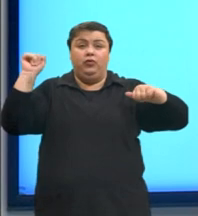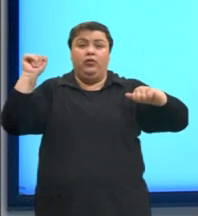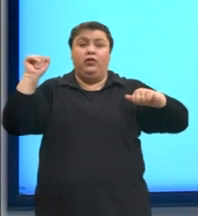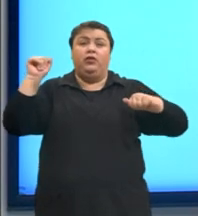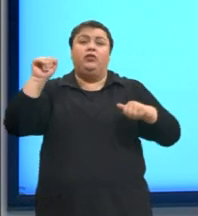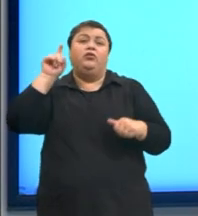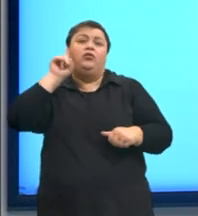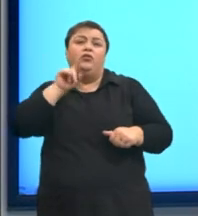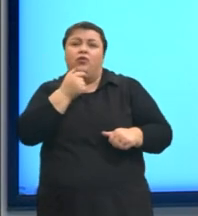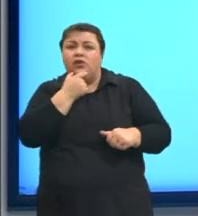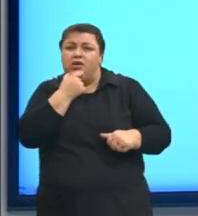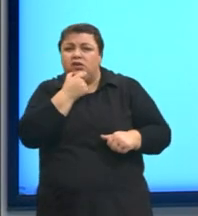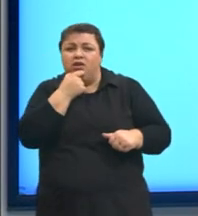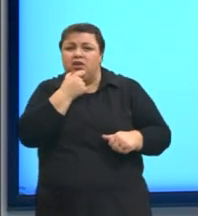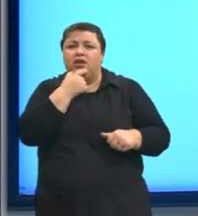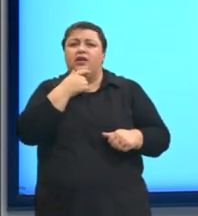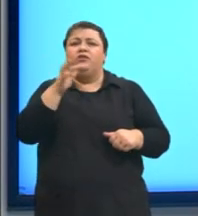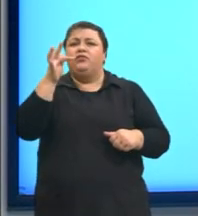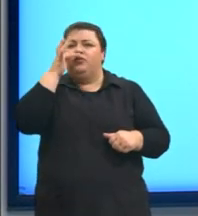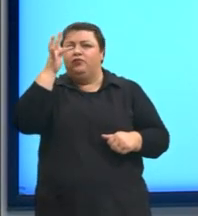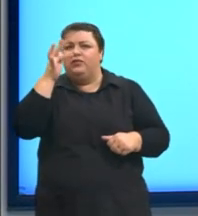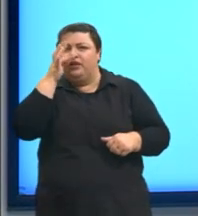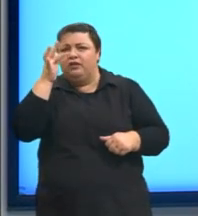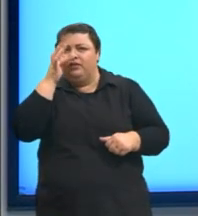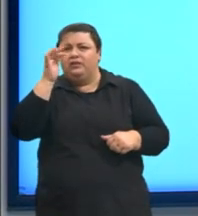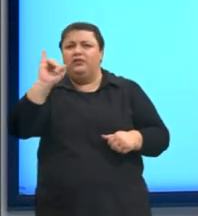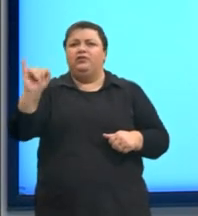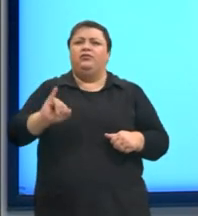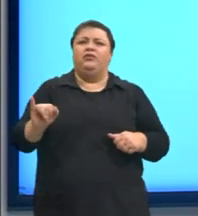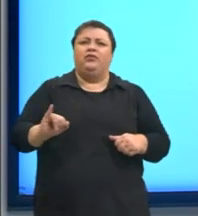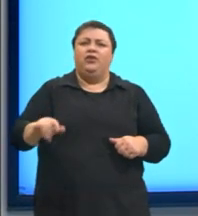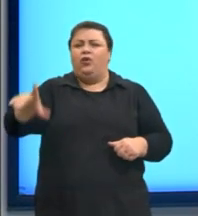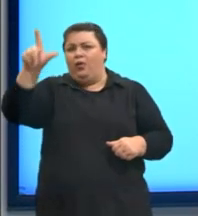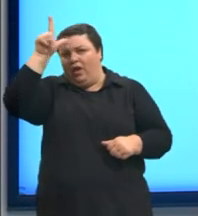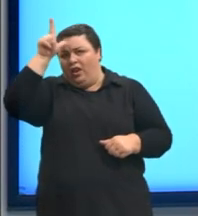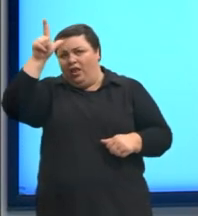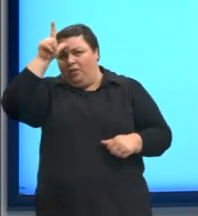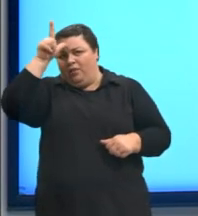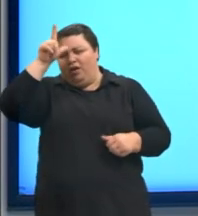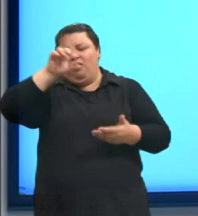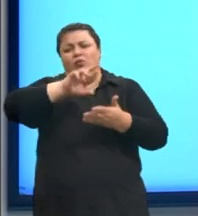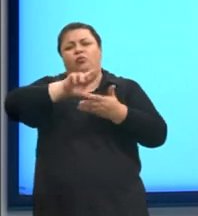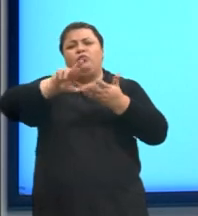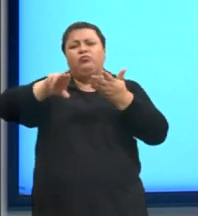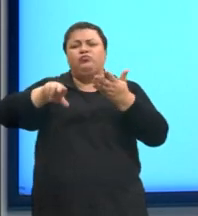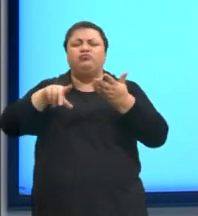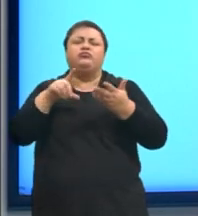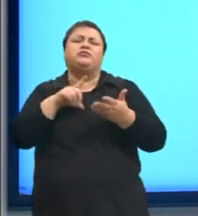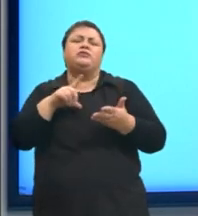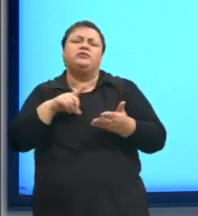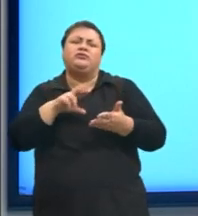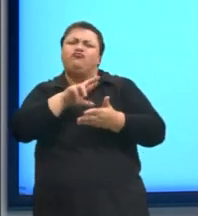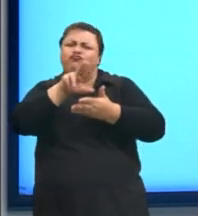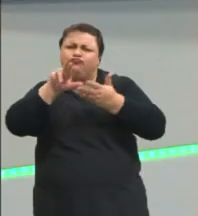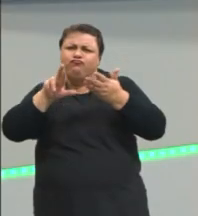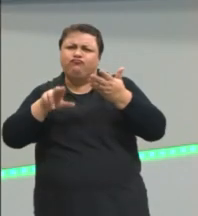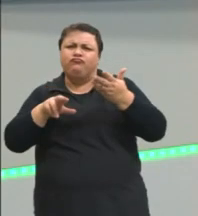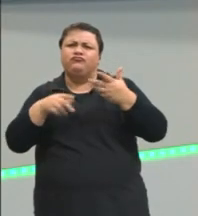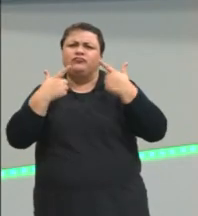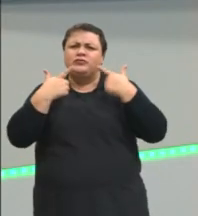o inglês, o francês, o italiano, o alemão. A gente tem diversas